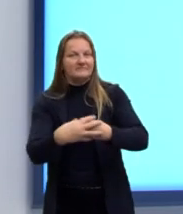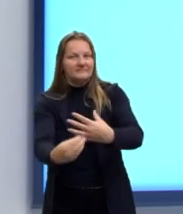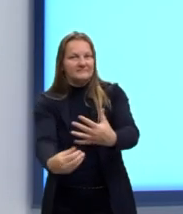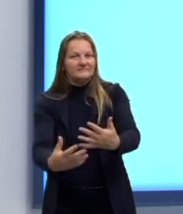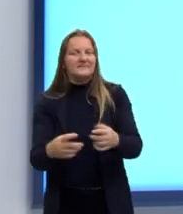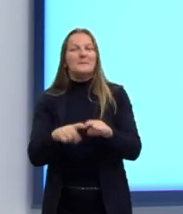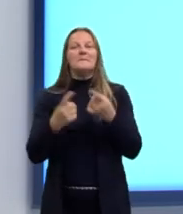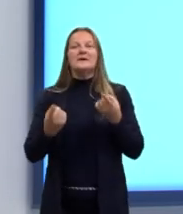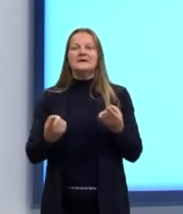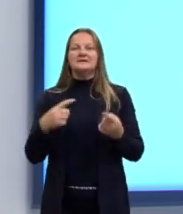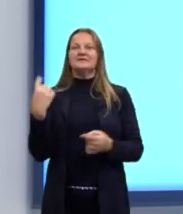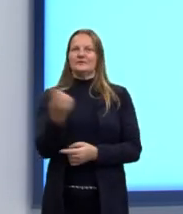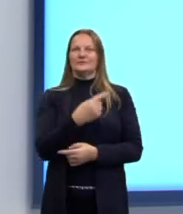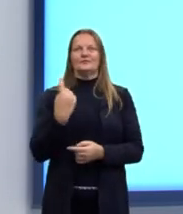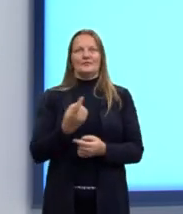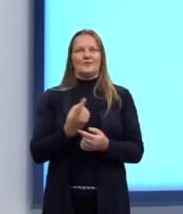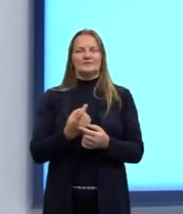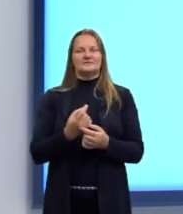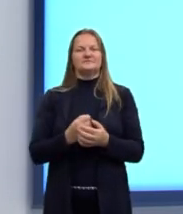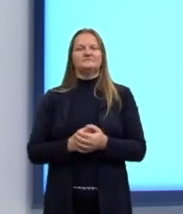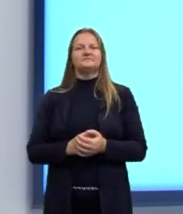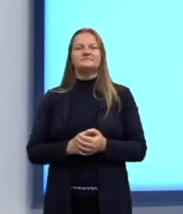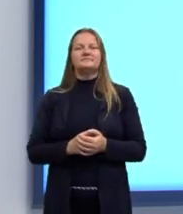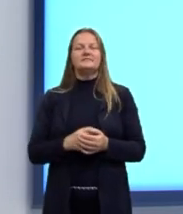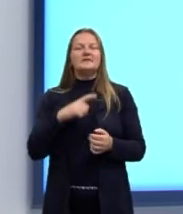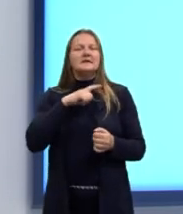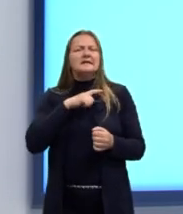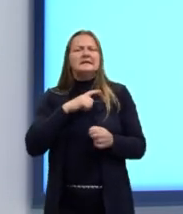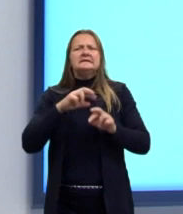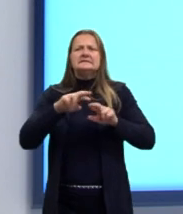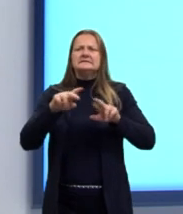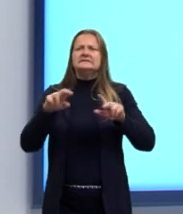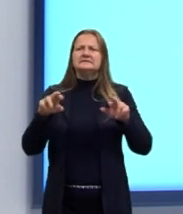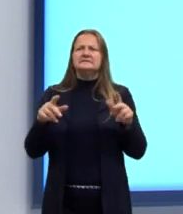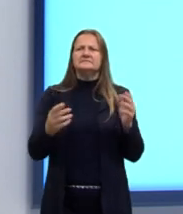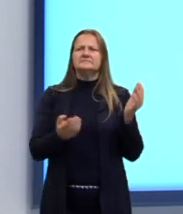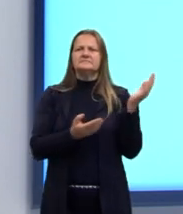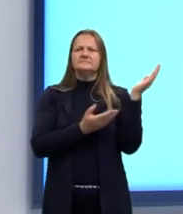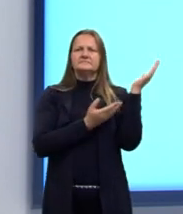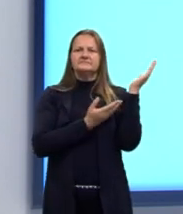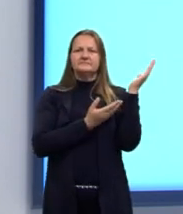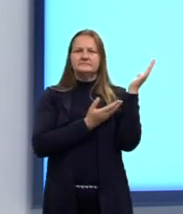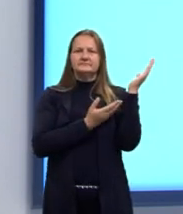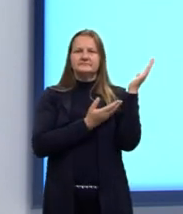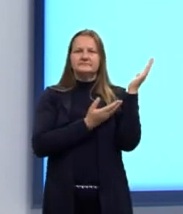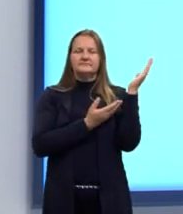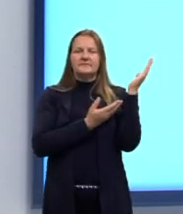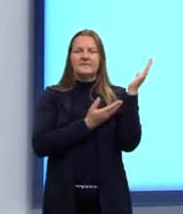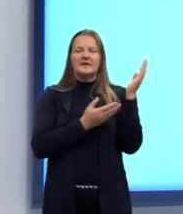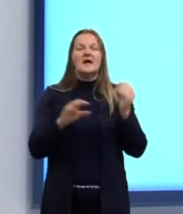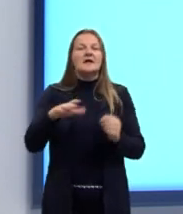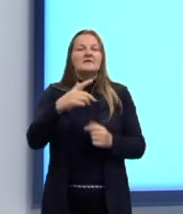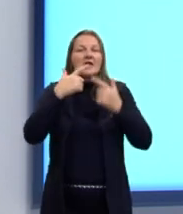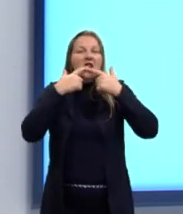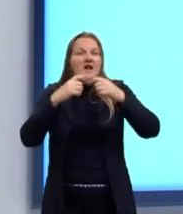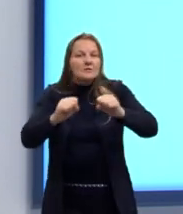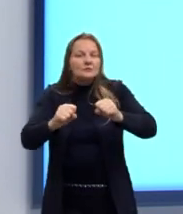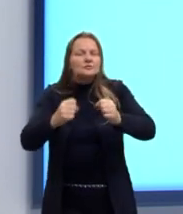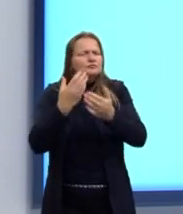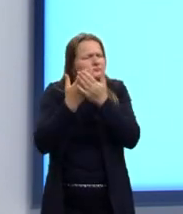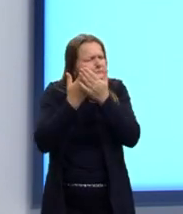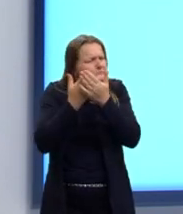Mas as nossas expressões idiomáticas vão ser aquelas que perante os estudos linguísticos são